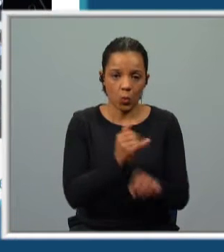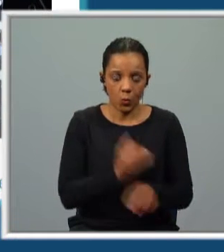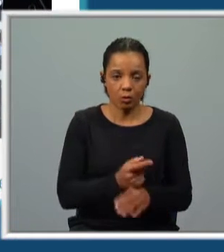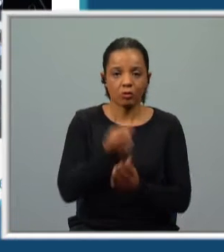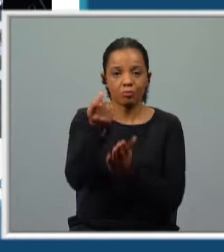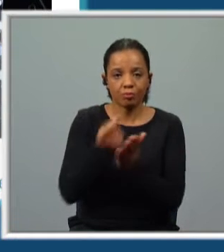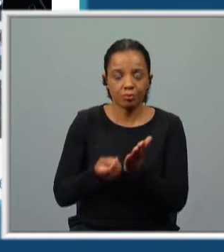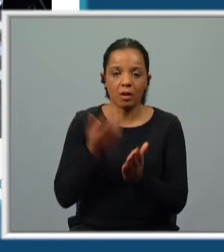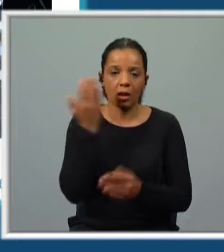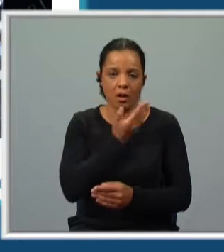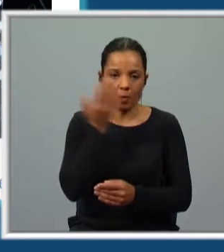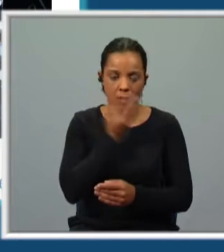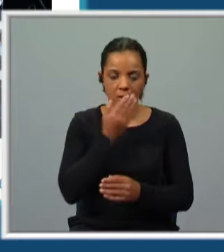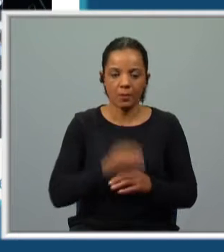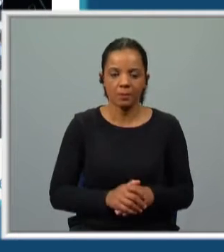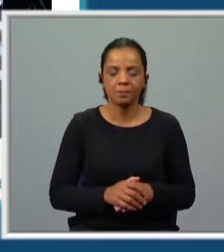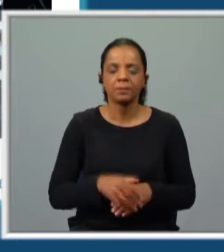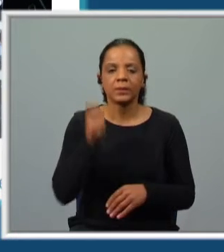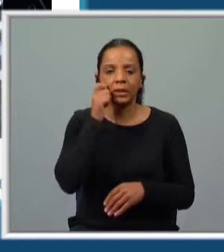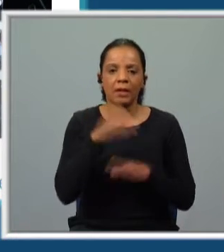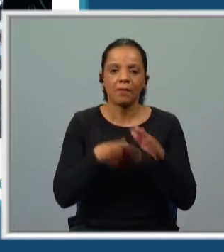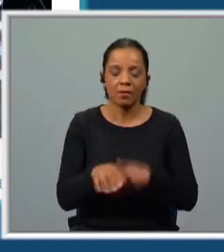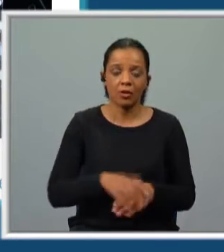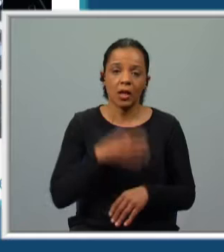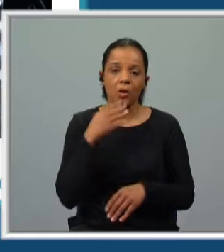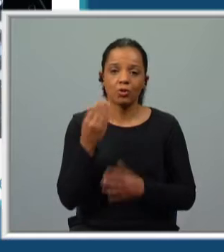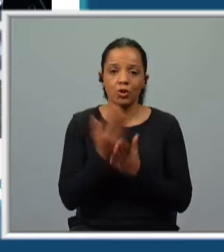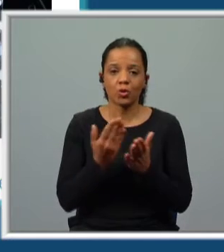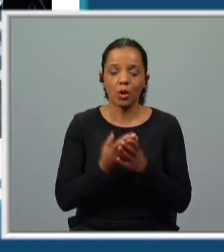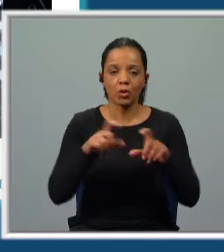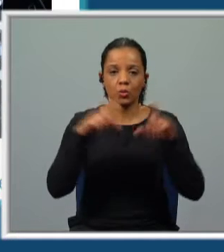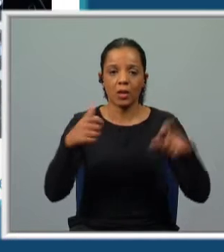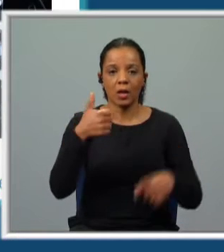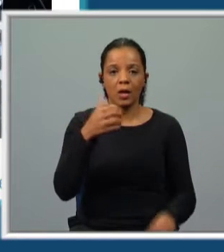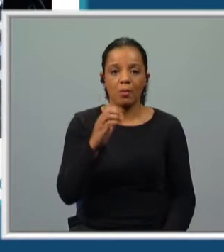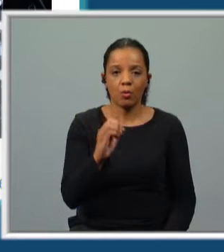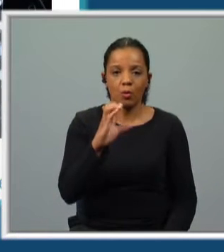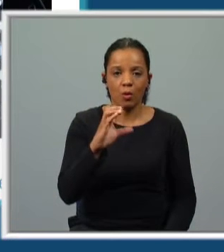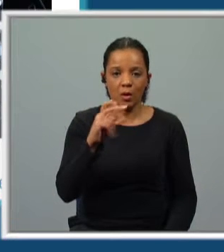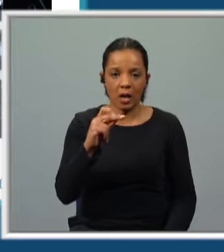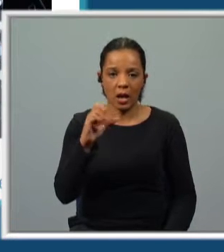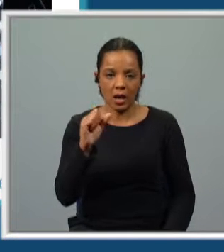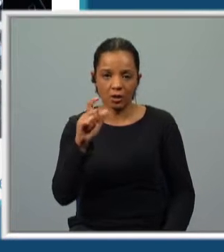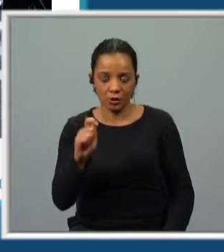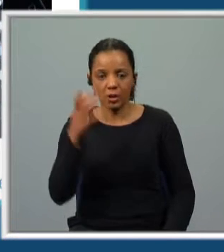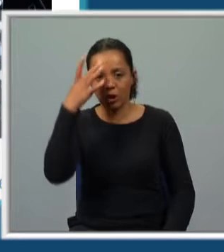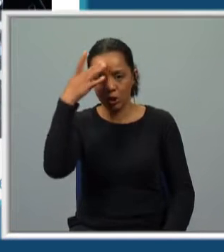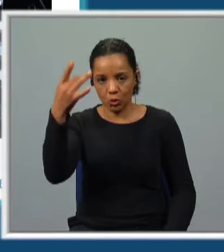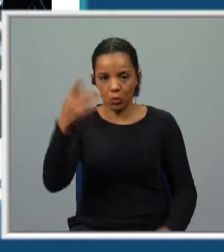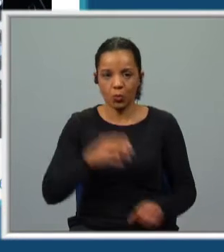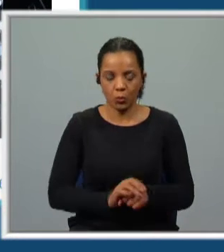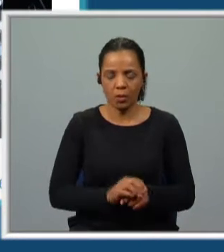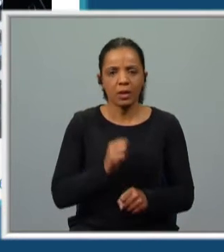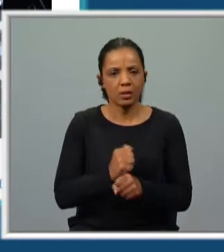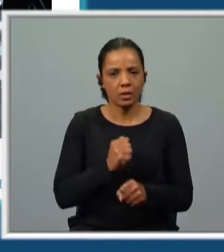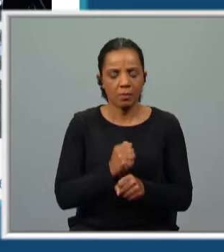ilustrar este bloco, é da autoria de alunos da Escola Secundária do Bocage de Setúbal. Portanto, um trabalho